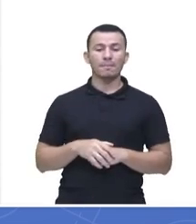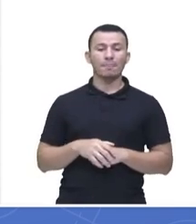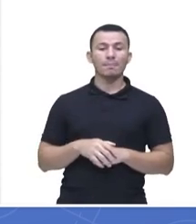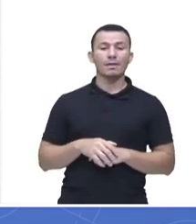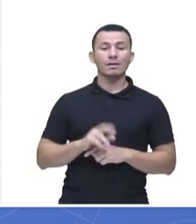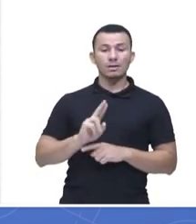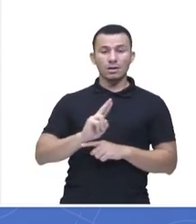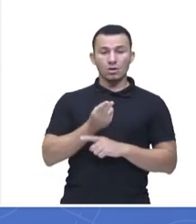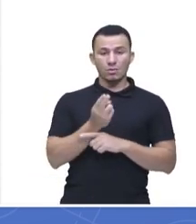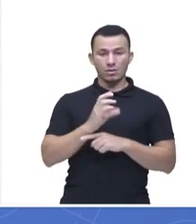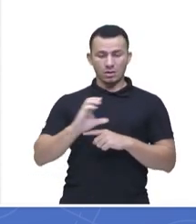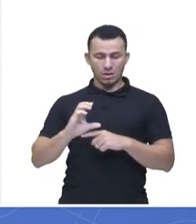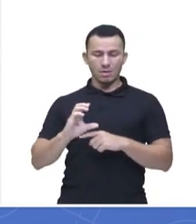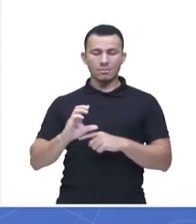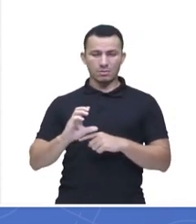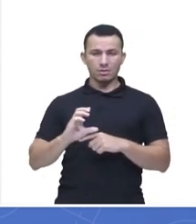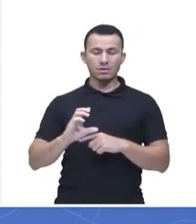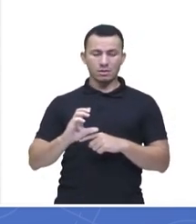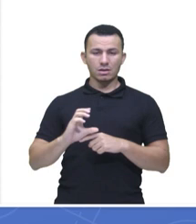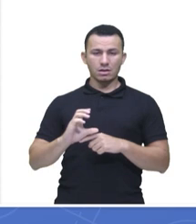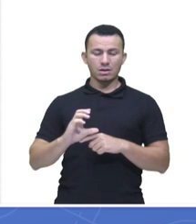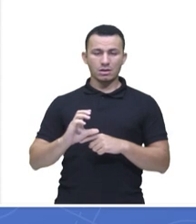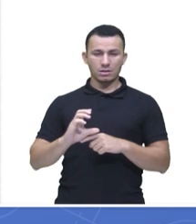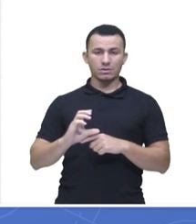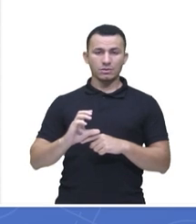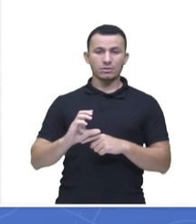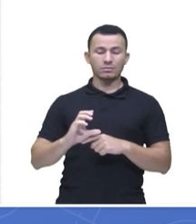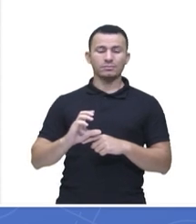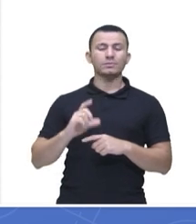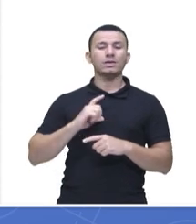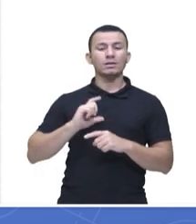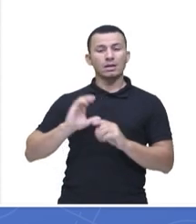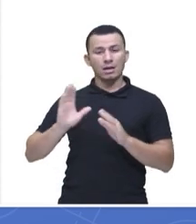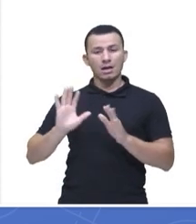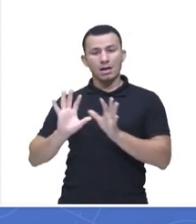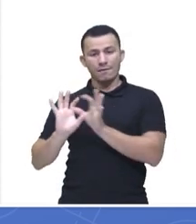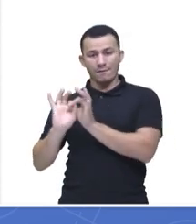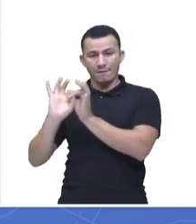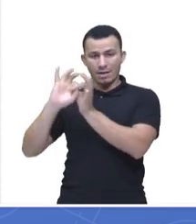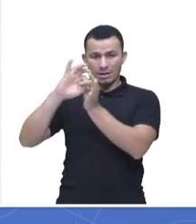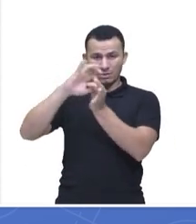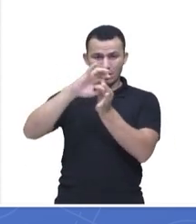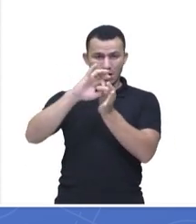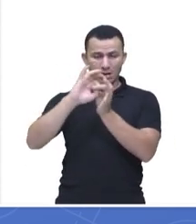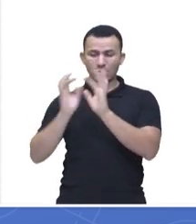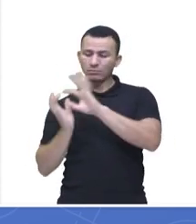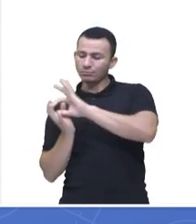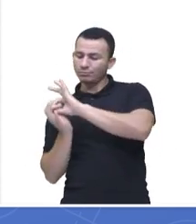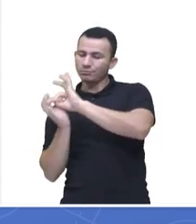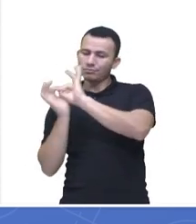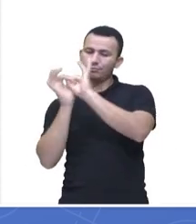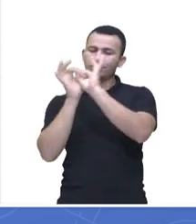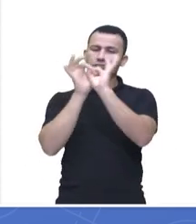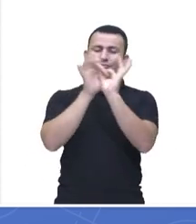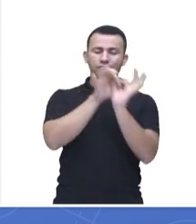hidrocarbonetos, de cadeia que é fechada, né? que apresentam